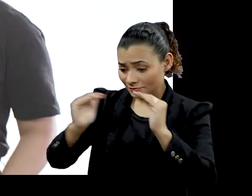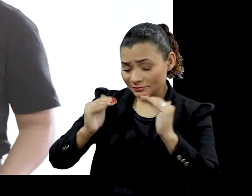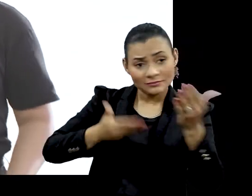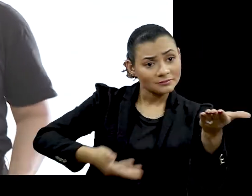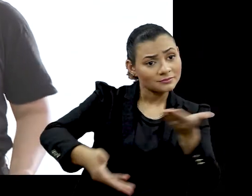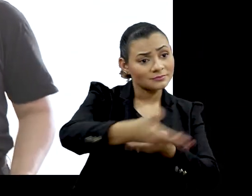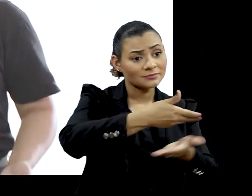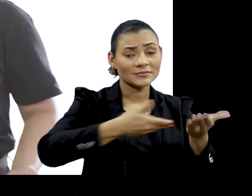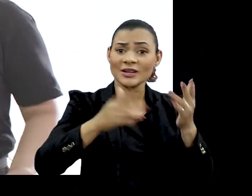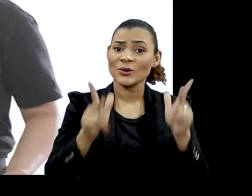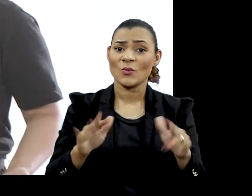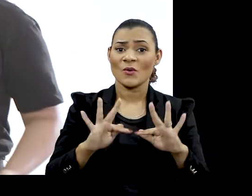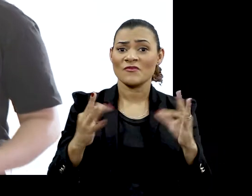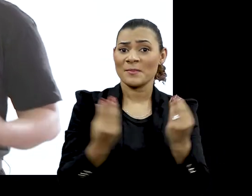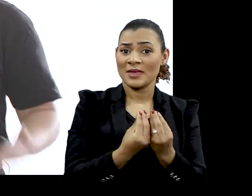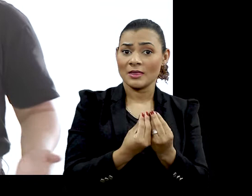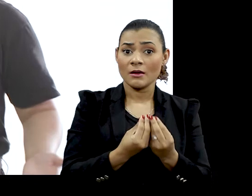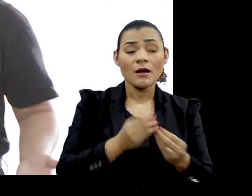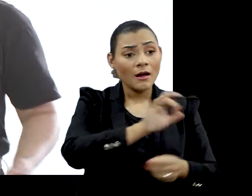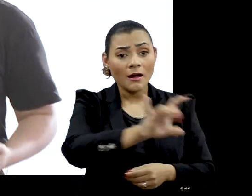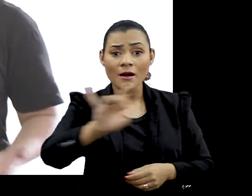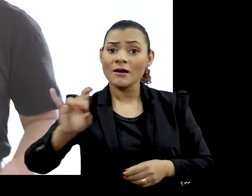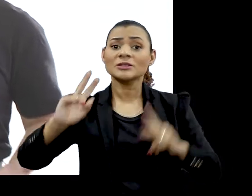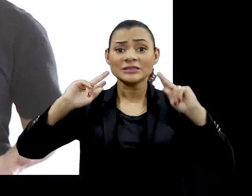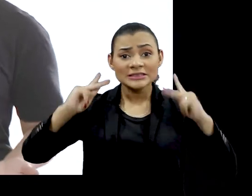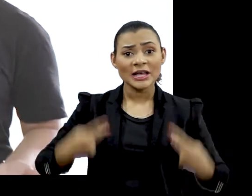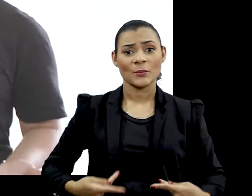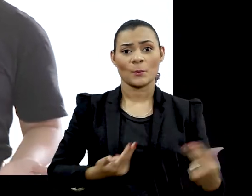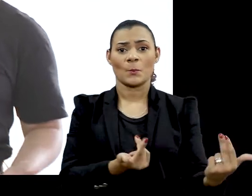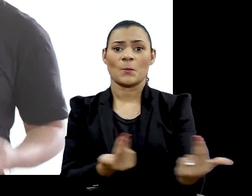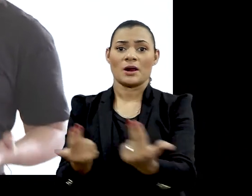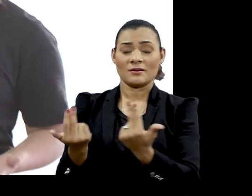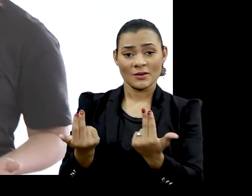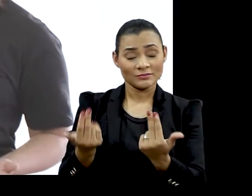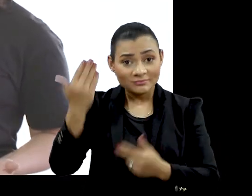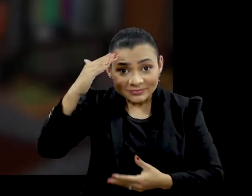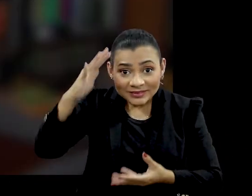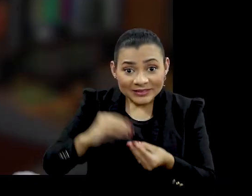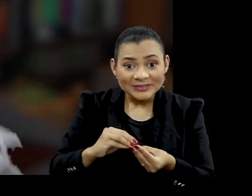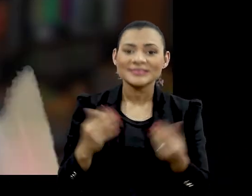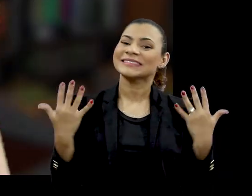fizéssemos parte da mesma família Porque nós todos somos da mesma família de seres humanos Entendeu?